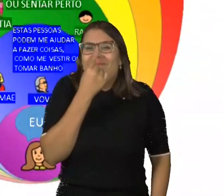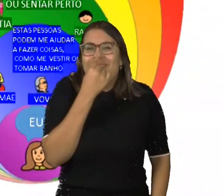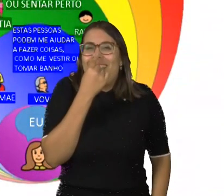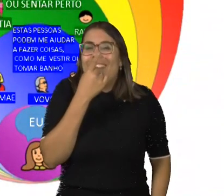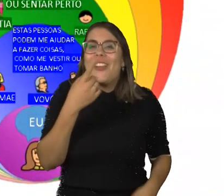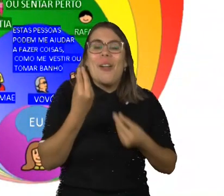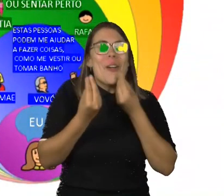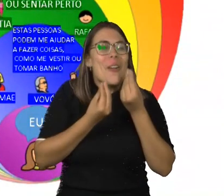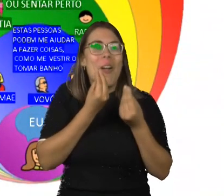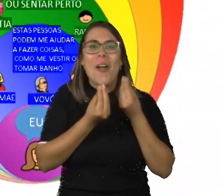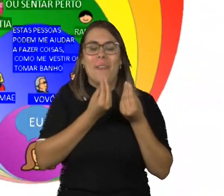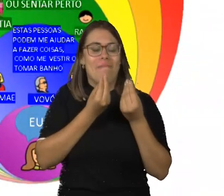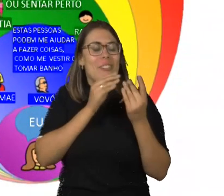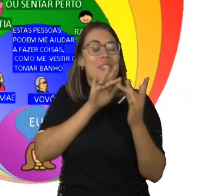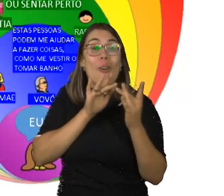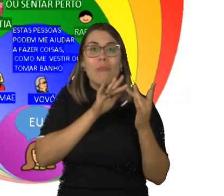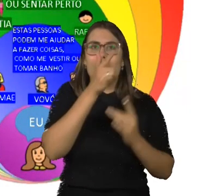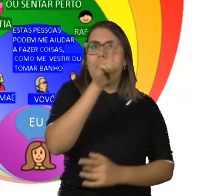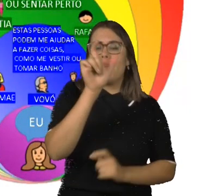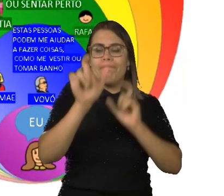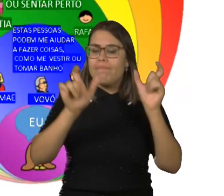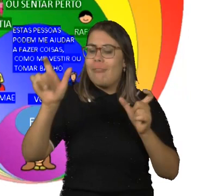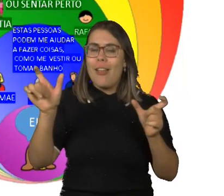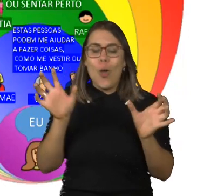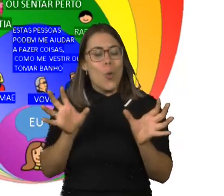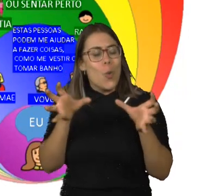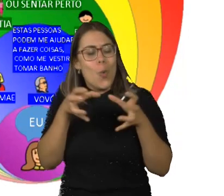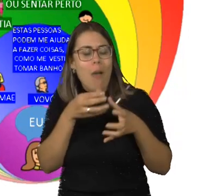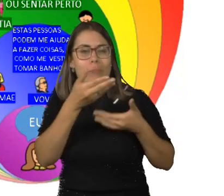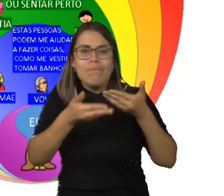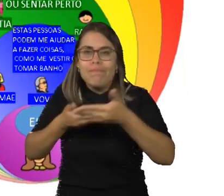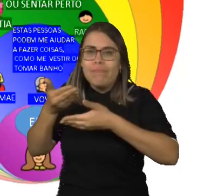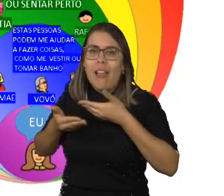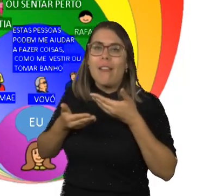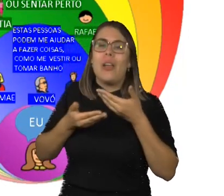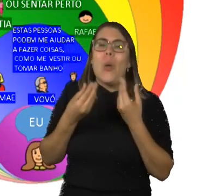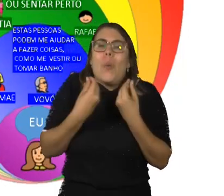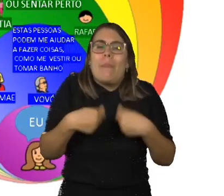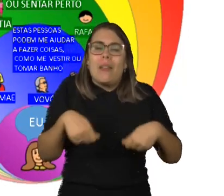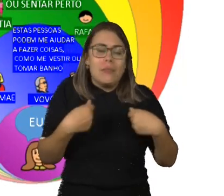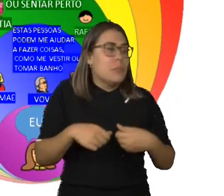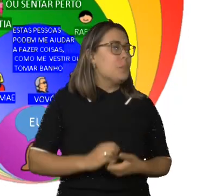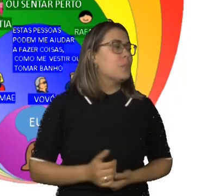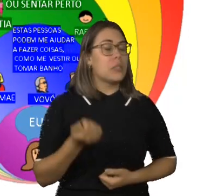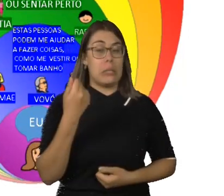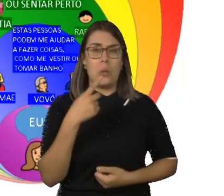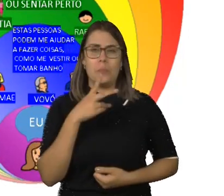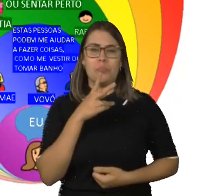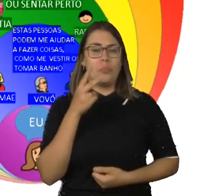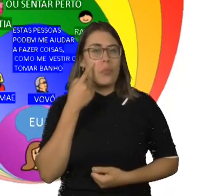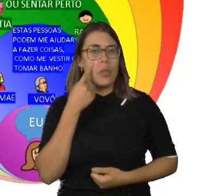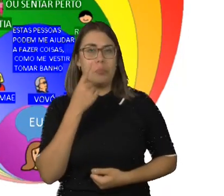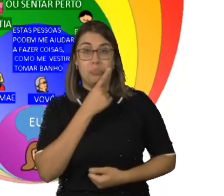relacionamento. Eu não sei se vocês já viram esse tipo de desenho, aquele ali é um outro exemplo, mas é